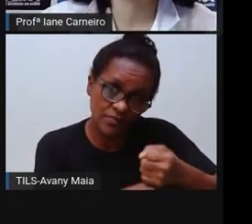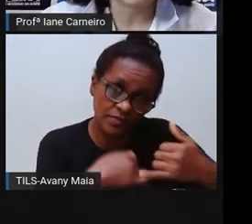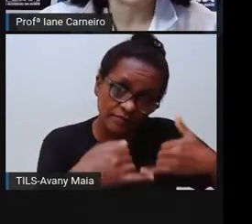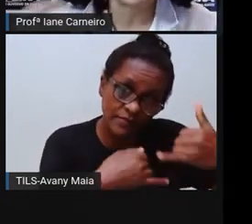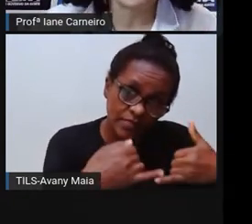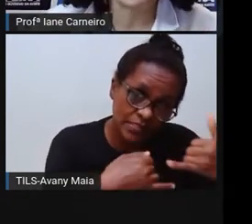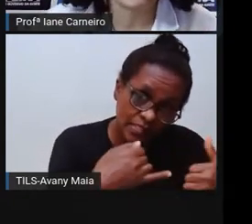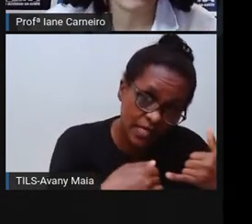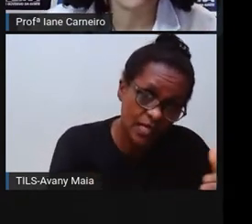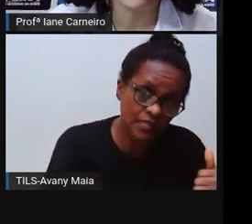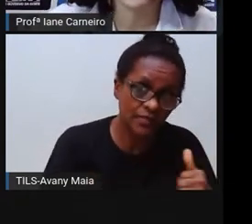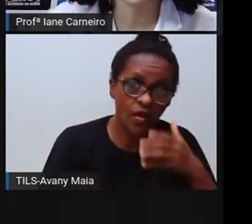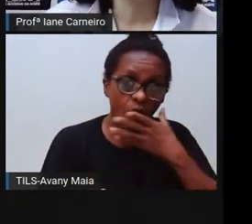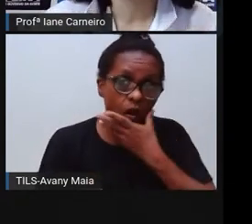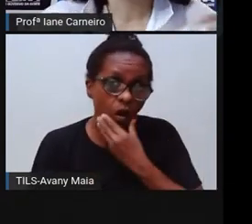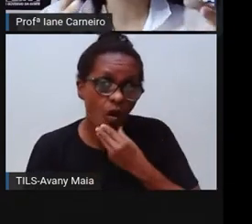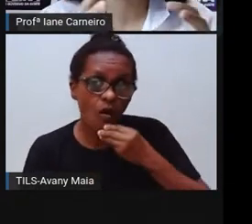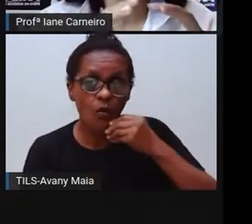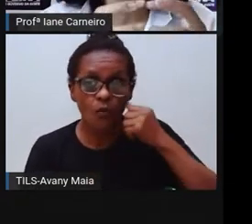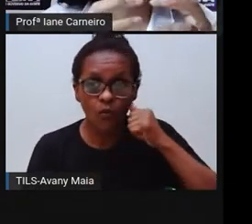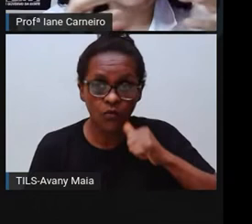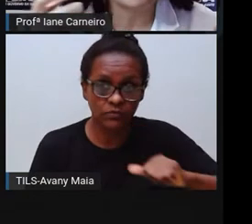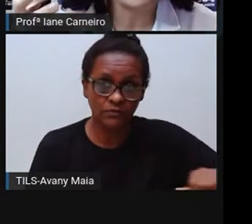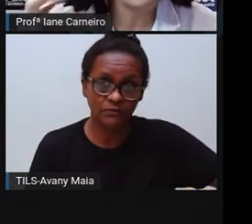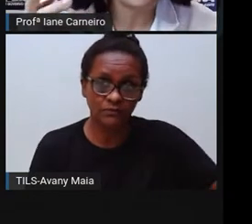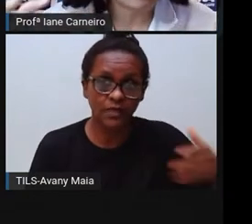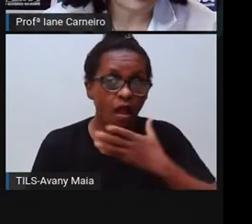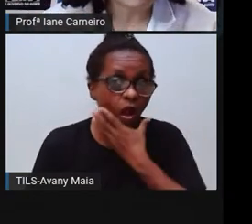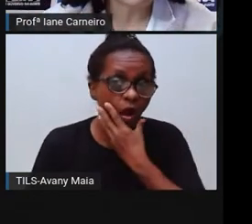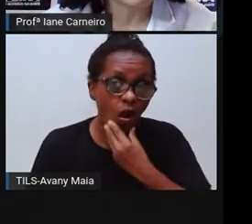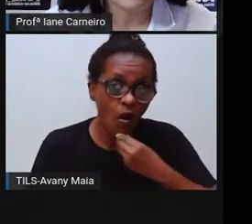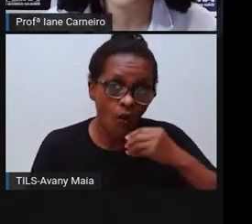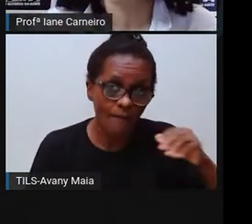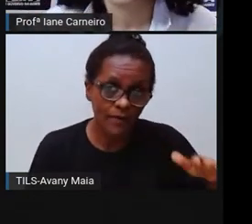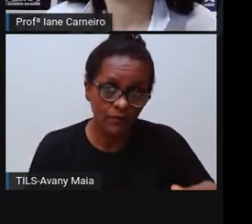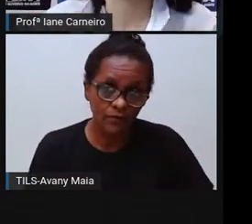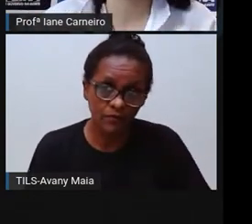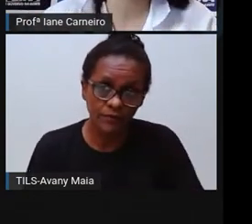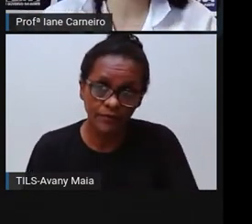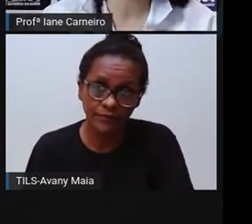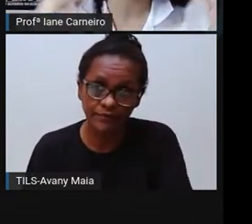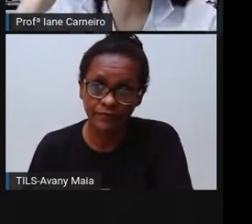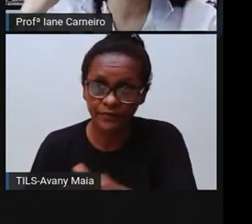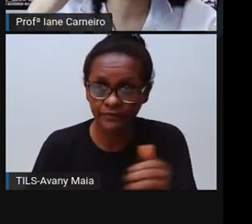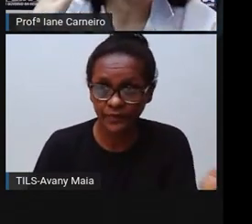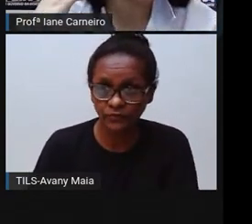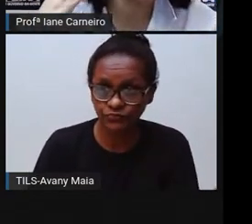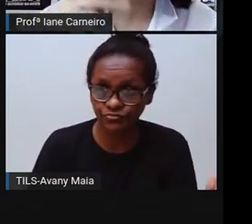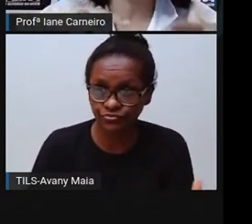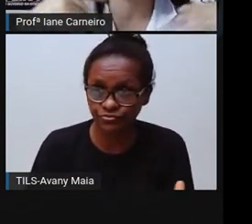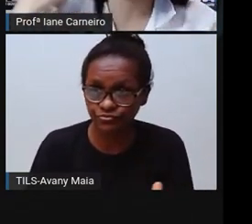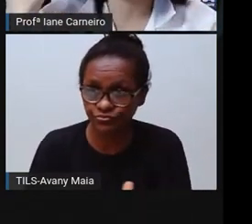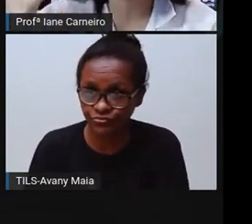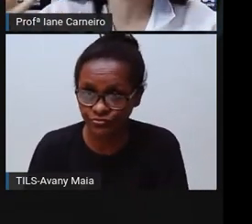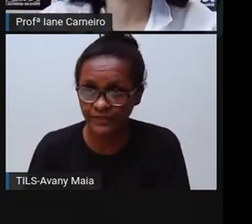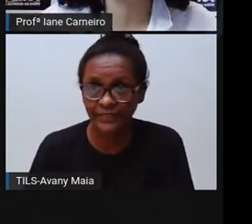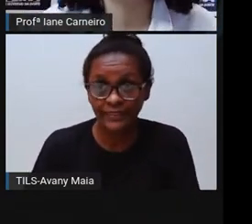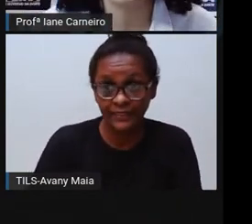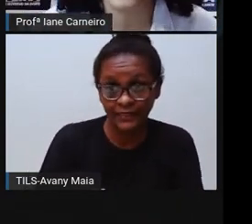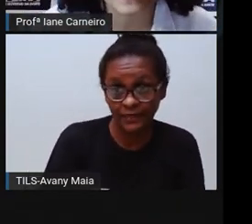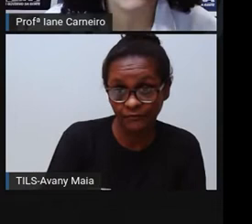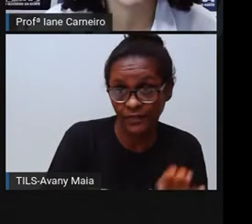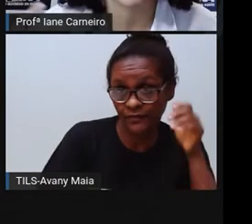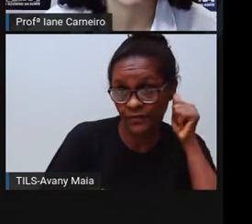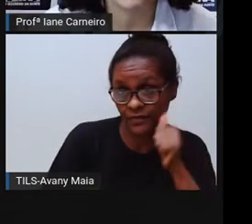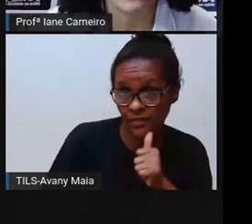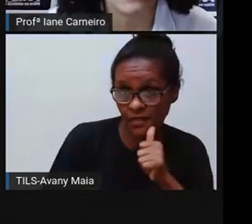brincando com o carrinho de rolimã, brincando com o carrinho de lata, né? A gente viu também brincando de casinha e aí vários tipos